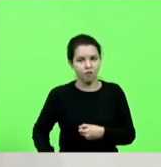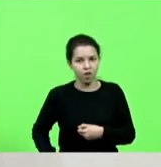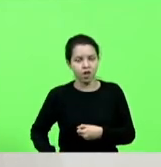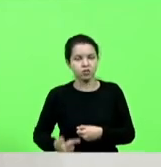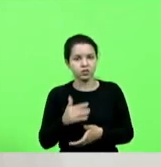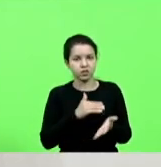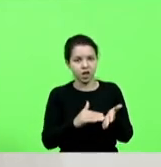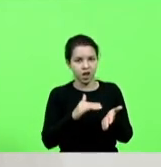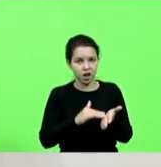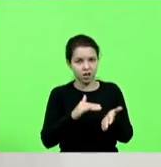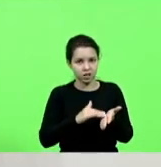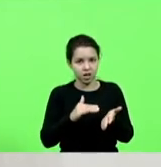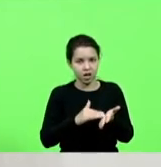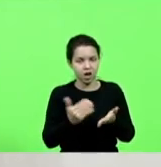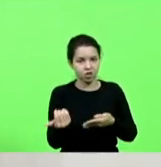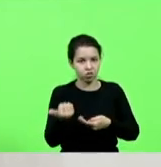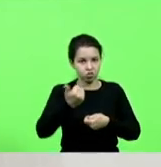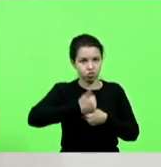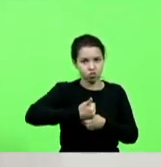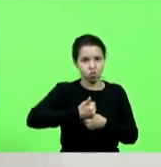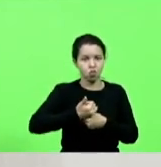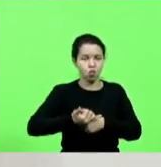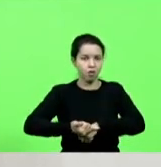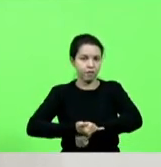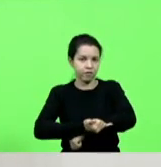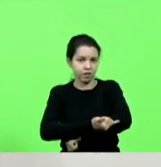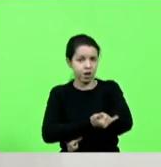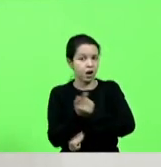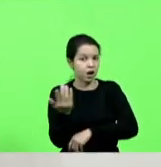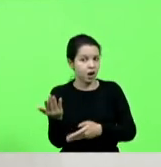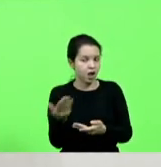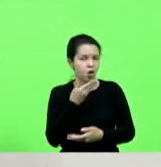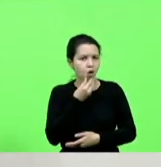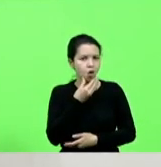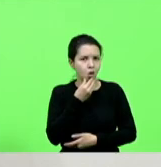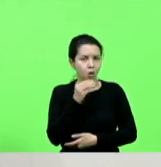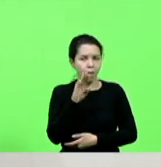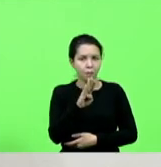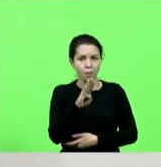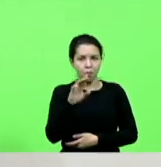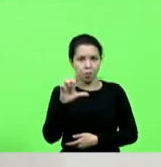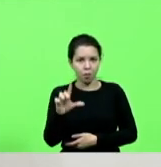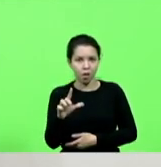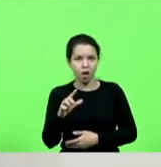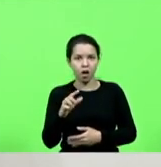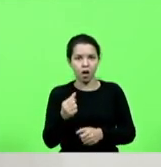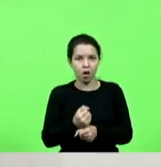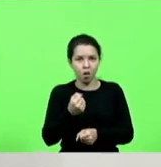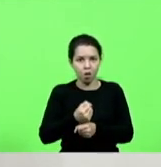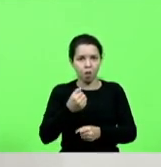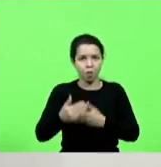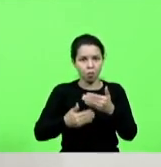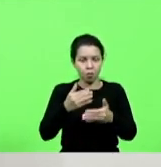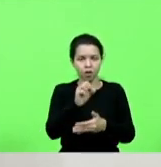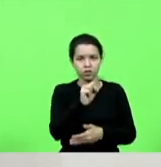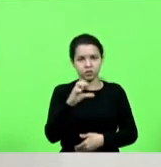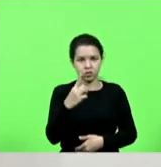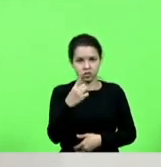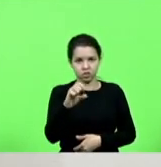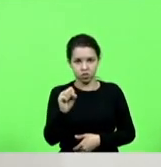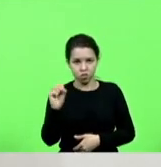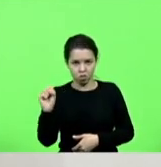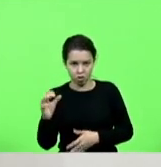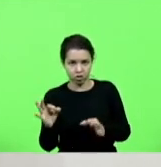adjunto de infraestrutura o menino lá de Blumenau a obra andou esse 68 estava pronta para assinar